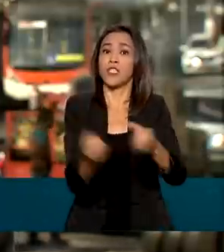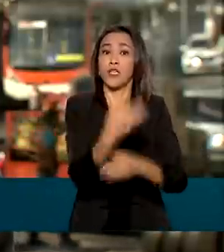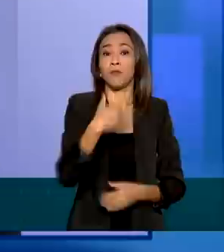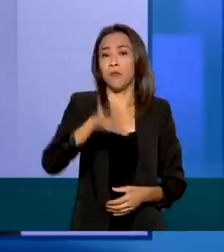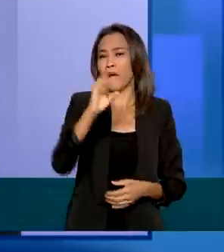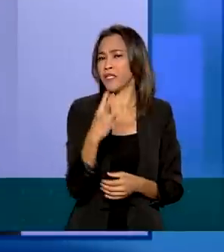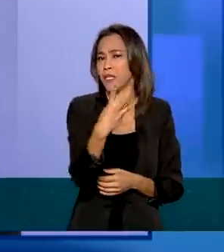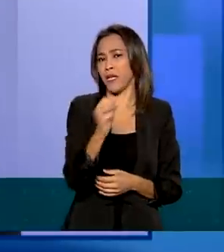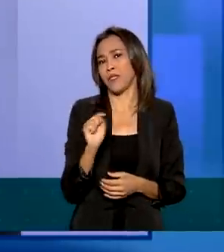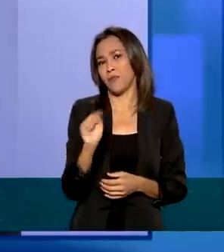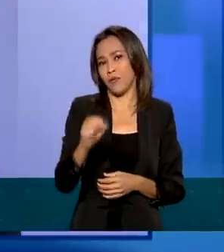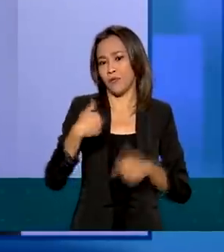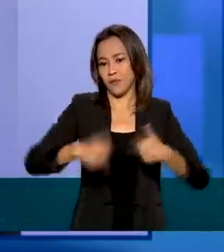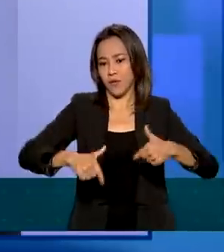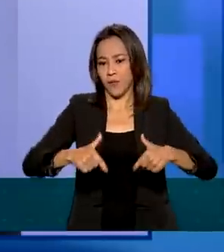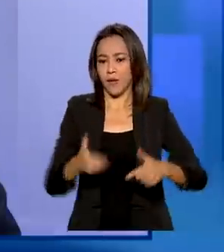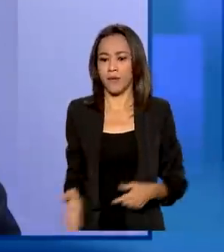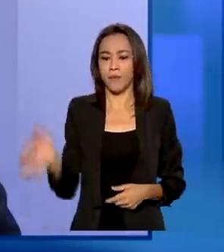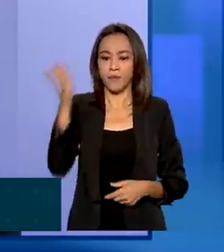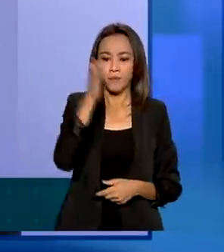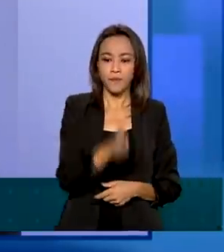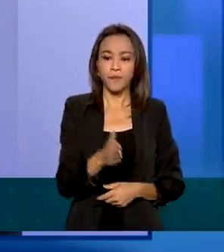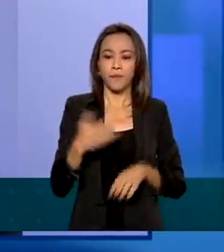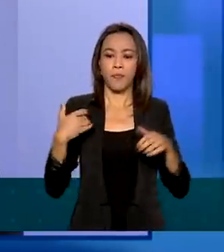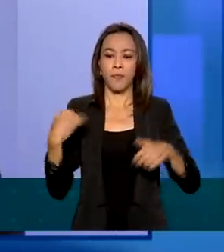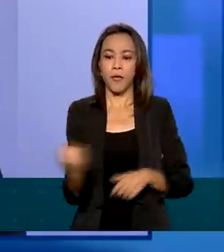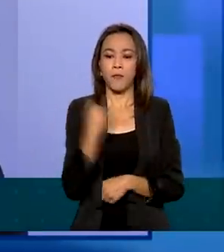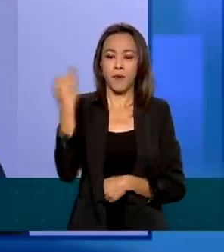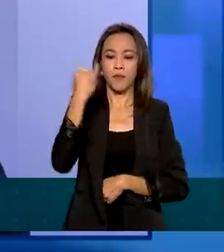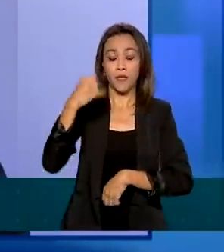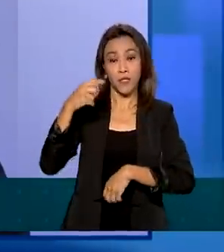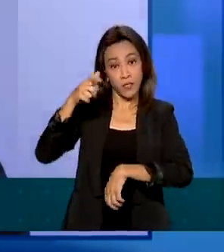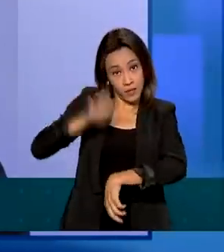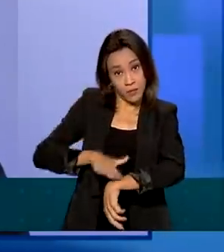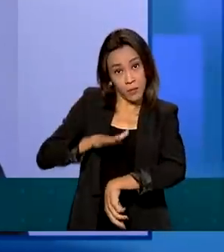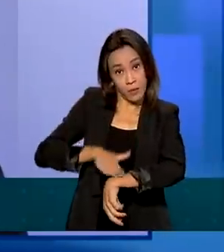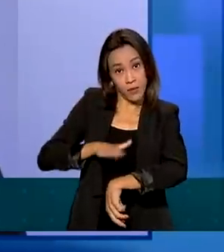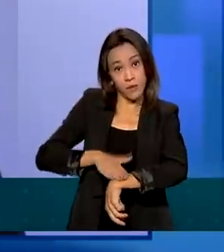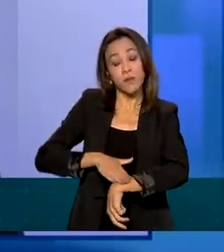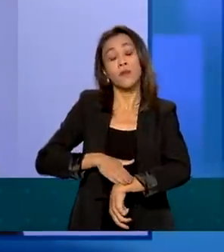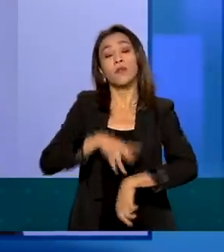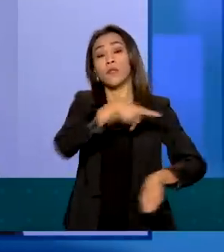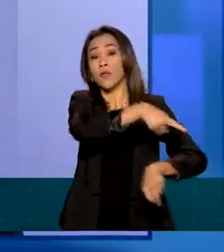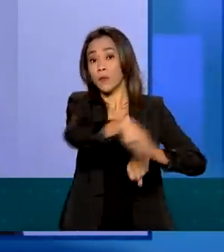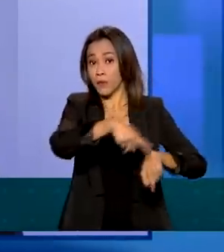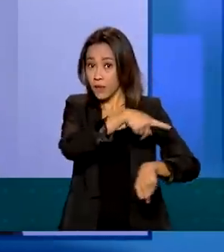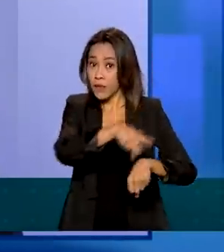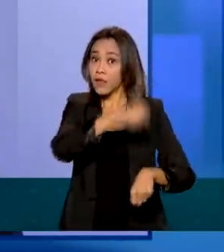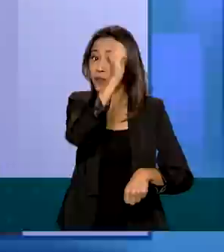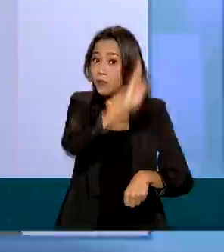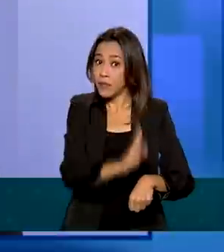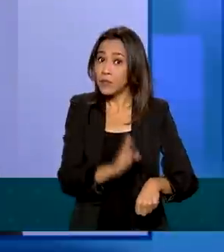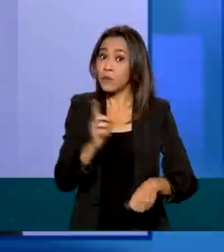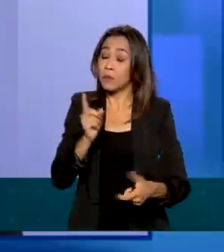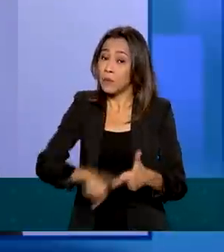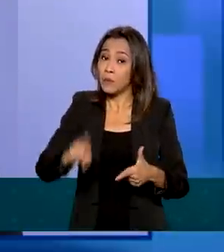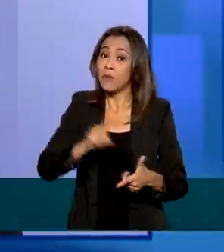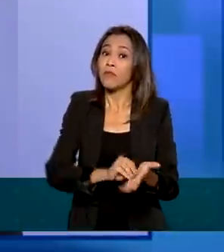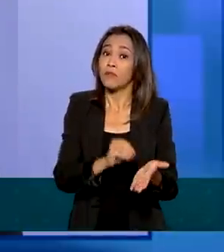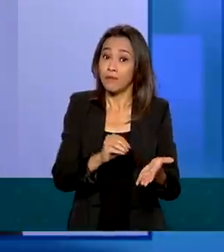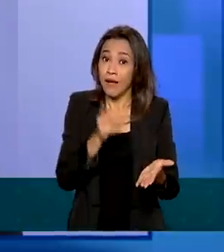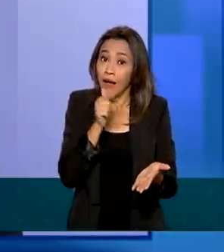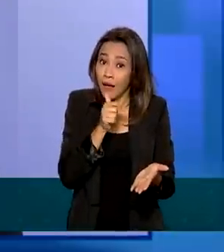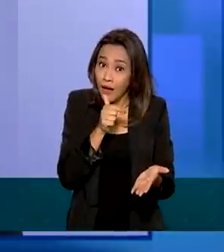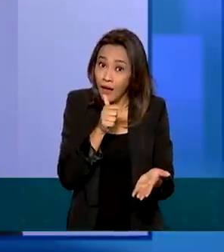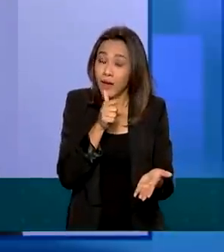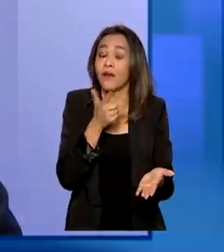diretos. Importante nesse momento em que o país vive uma crise hídrica, estamos tendo